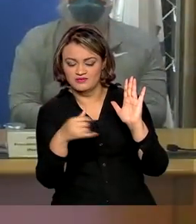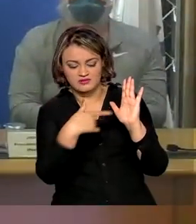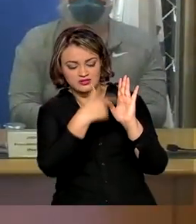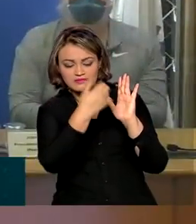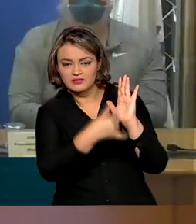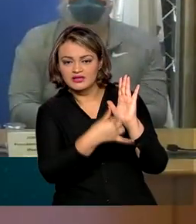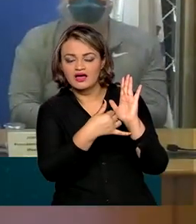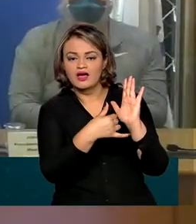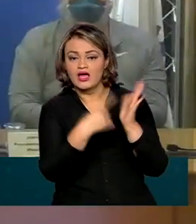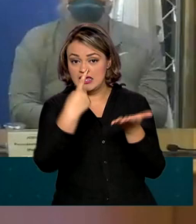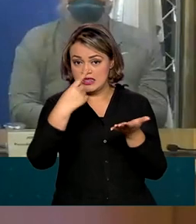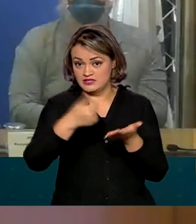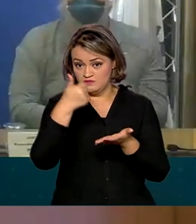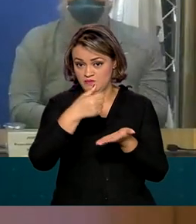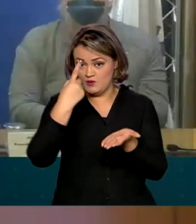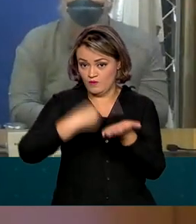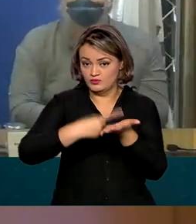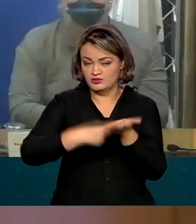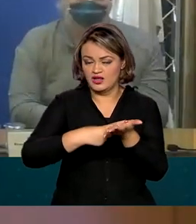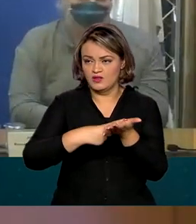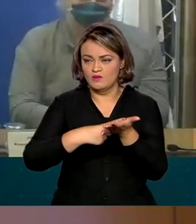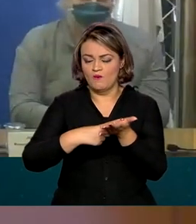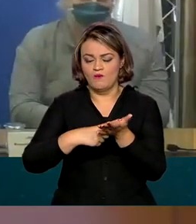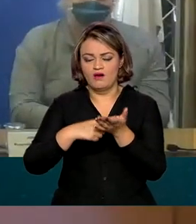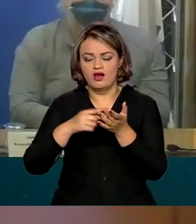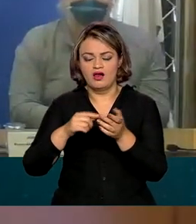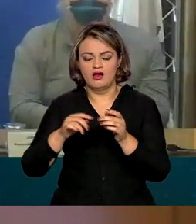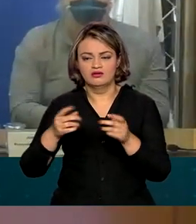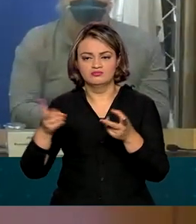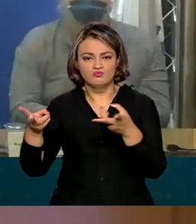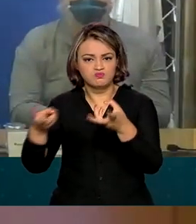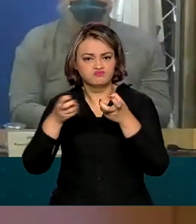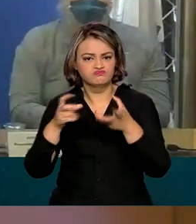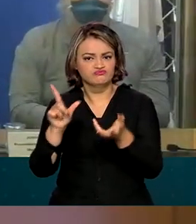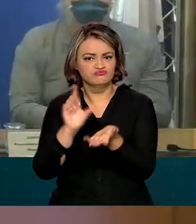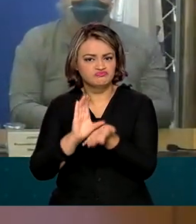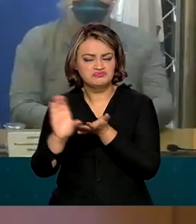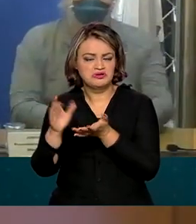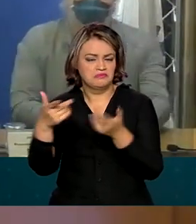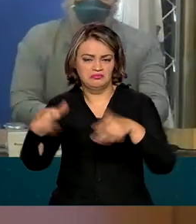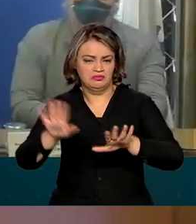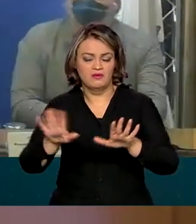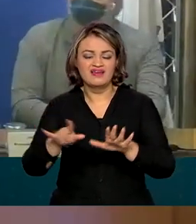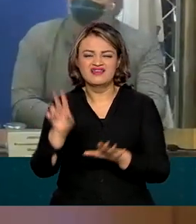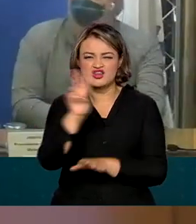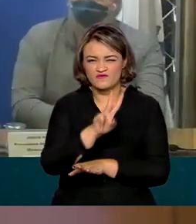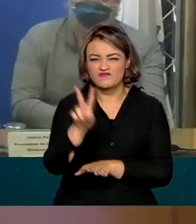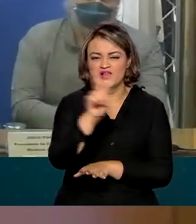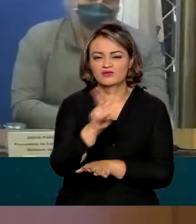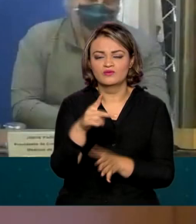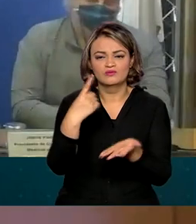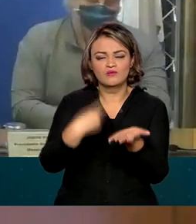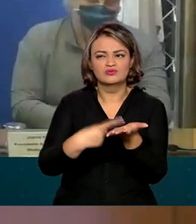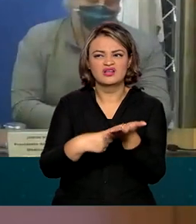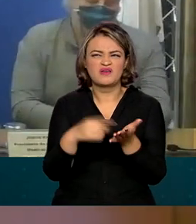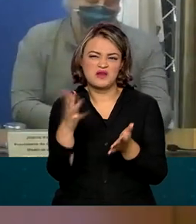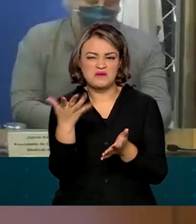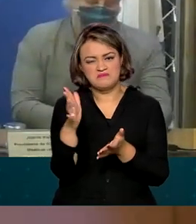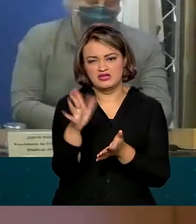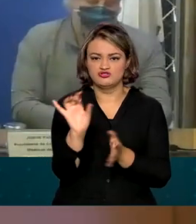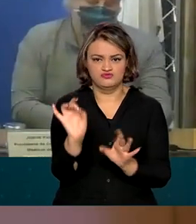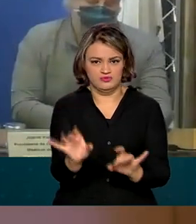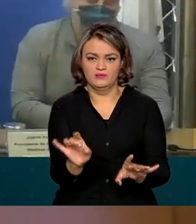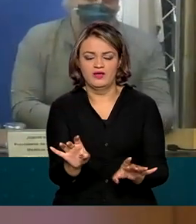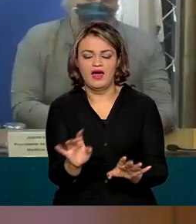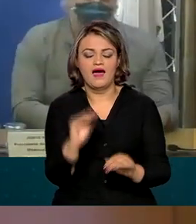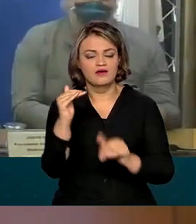primeiro contrato não oferirá lucros com relação à operação e que aquele valor que estava previsto inicialmente do contrato era uma estimativa.